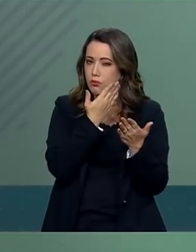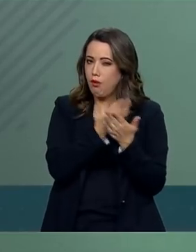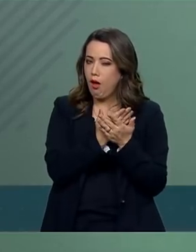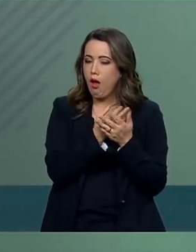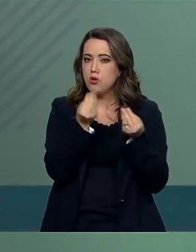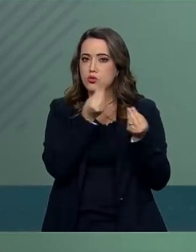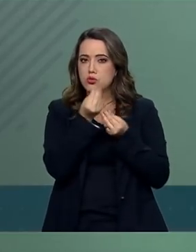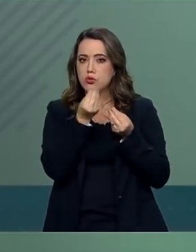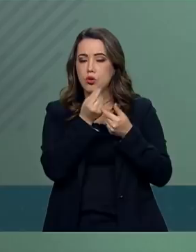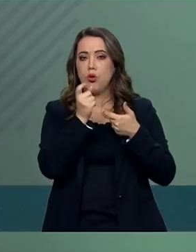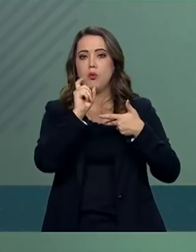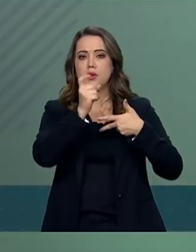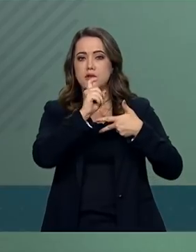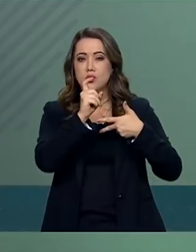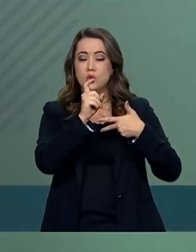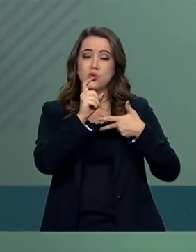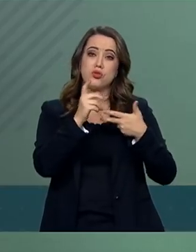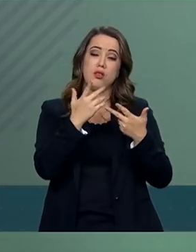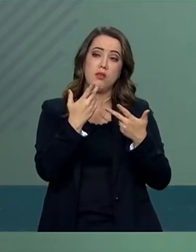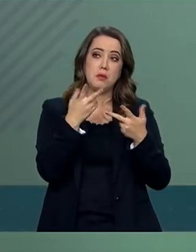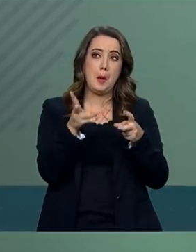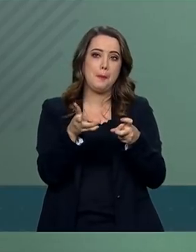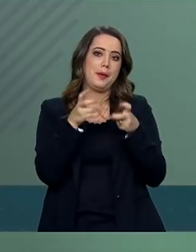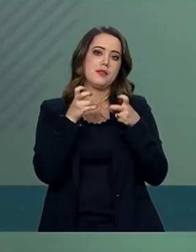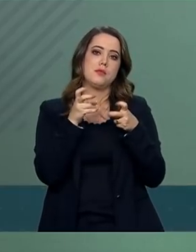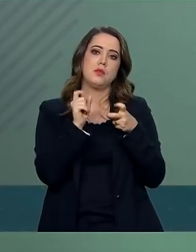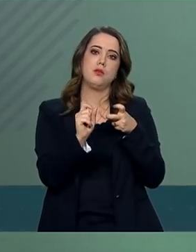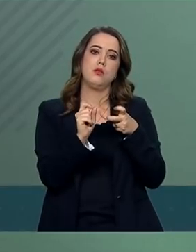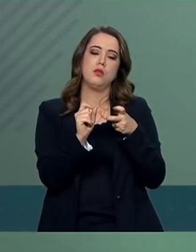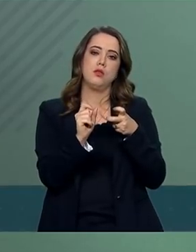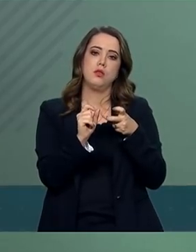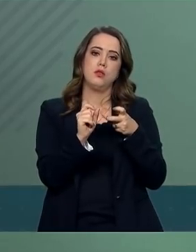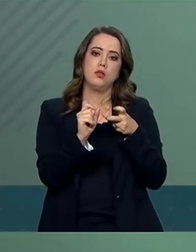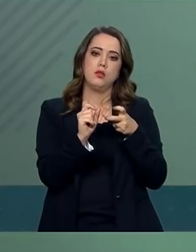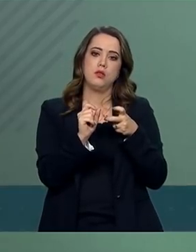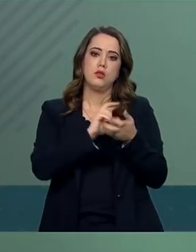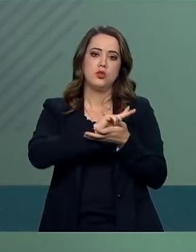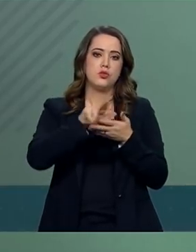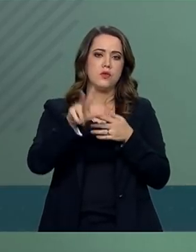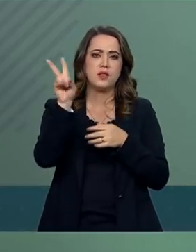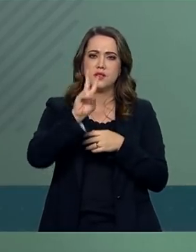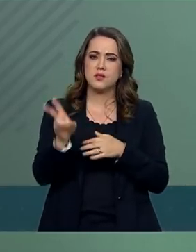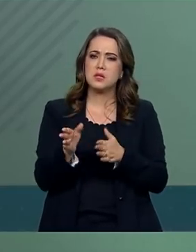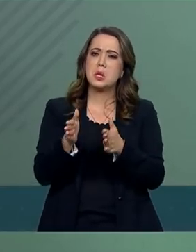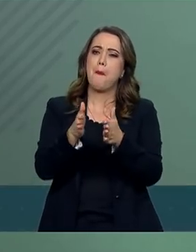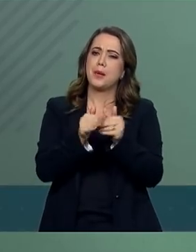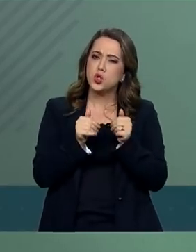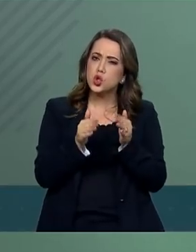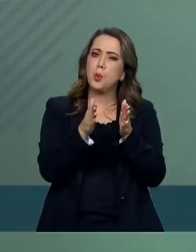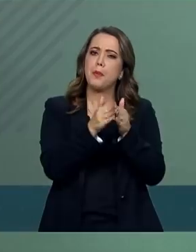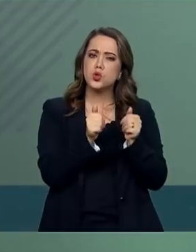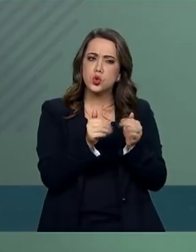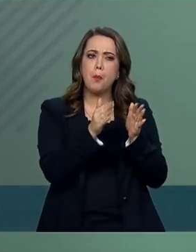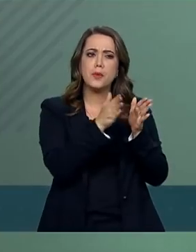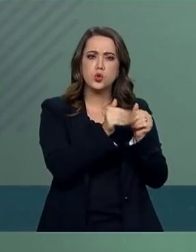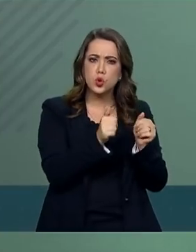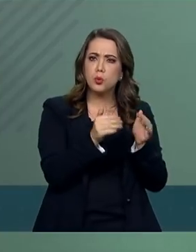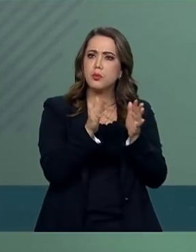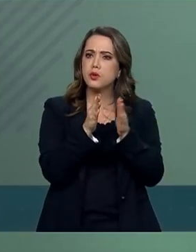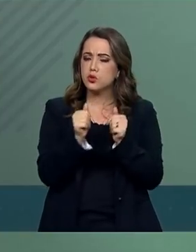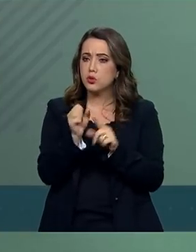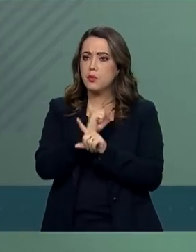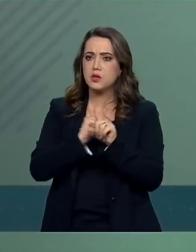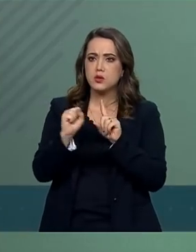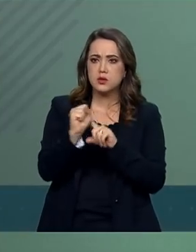estrutura do Poder Executivo, identificou, e isso foi tantas vezes pedido pela sociedade e pela imprensa,